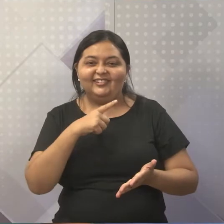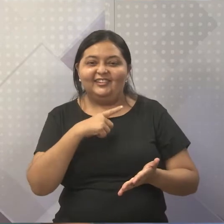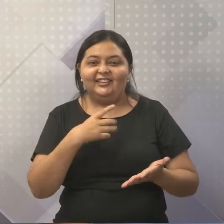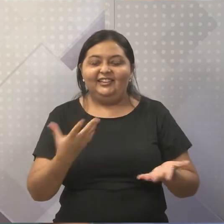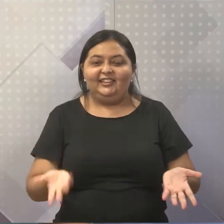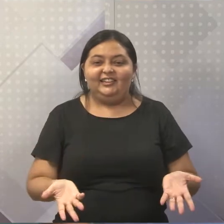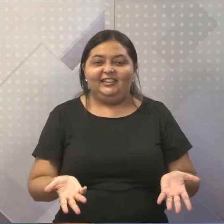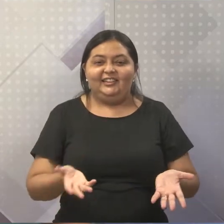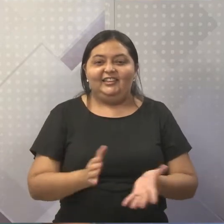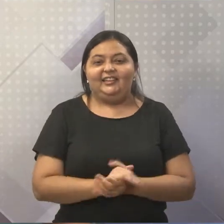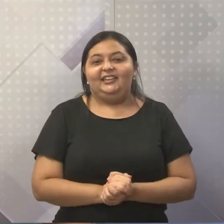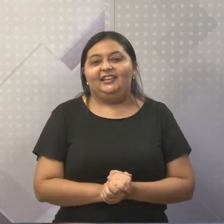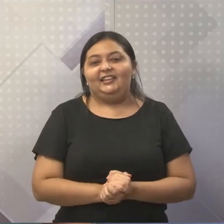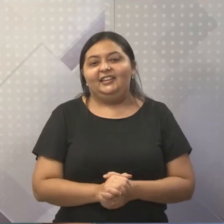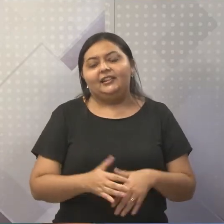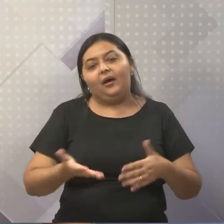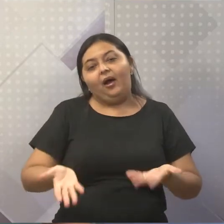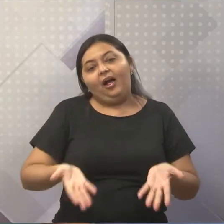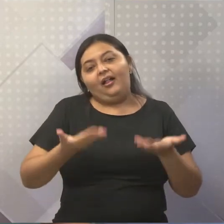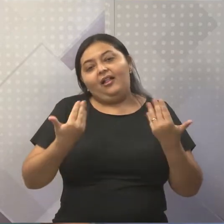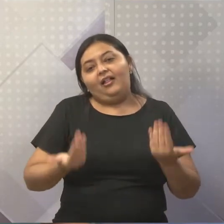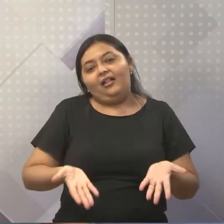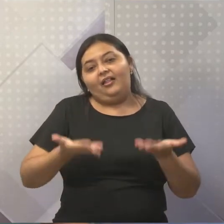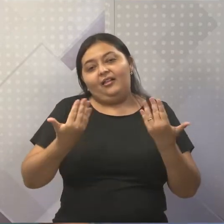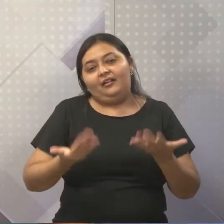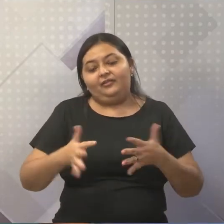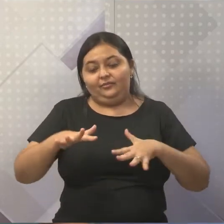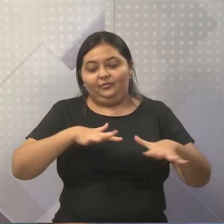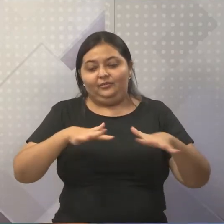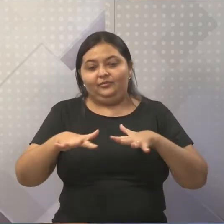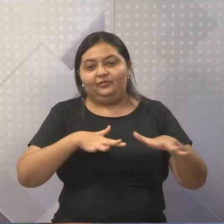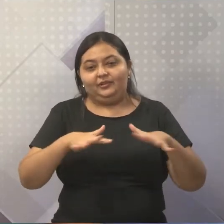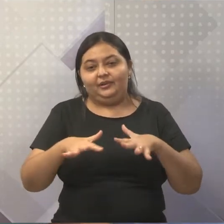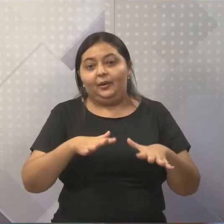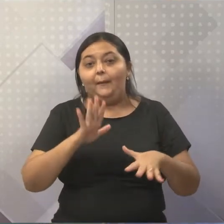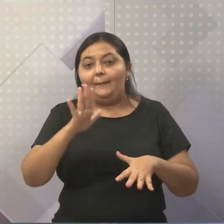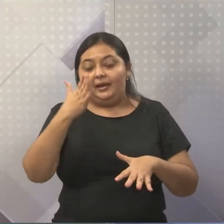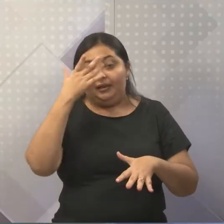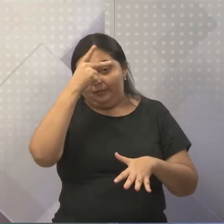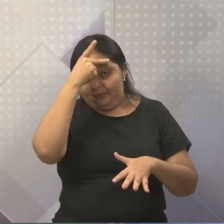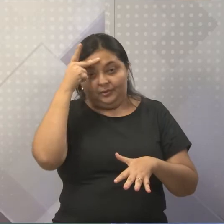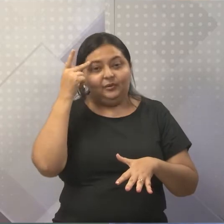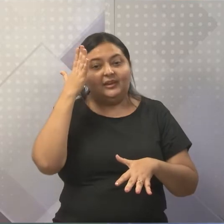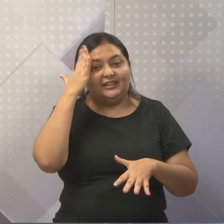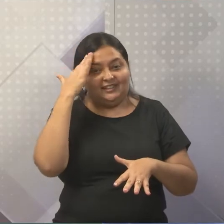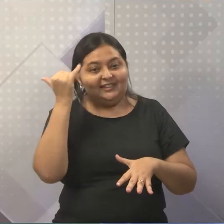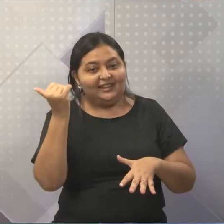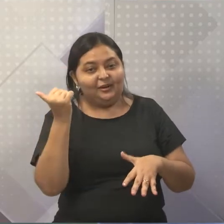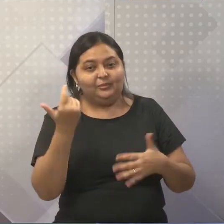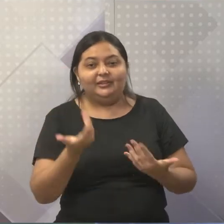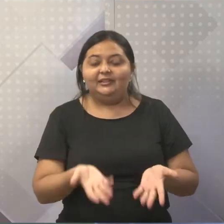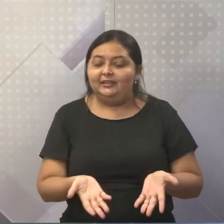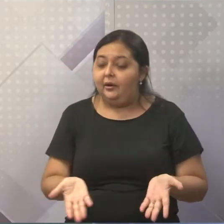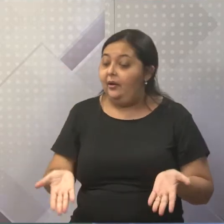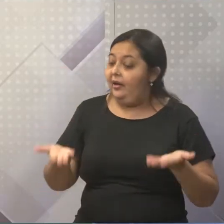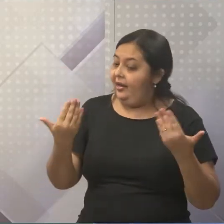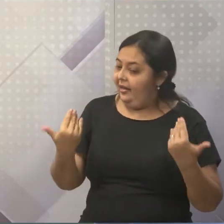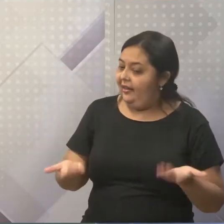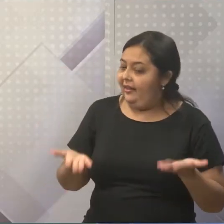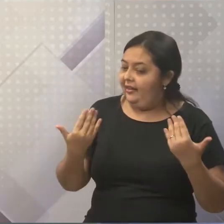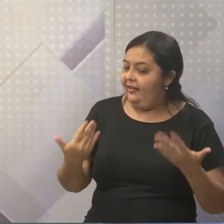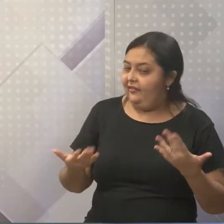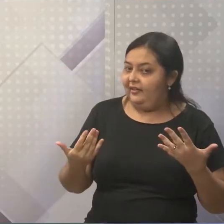Tem essa coisa, dizer, está tão leve, mas só quem sabe é quem está passando aquele exercício e esse movimento. E aí, falando em leveza, quando você tem o